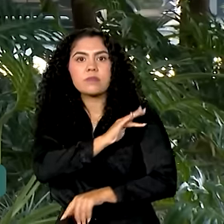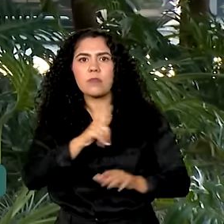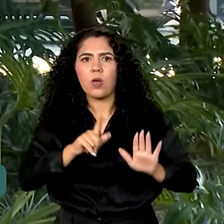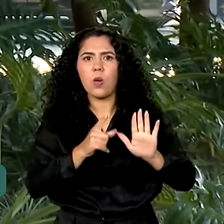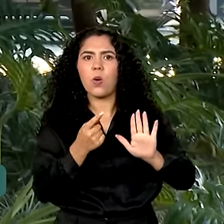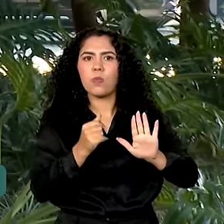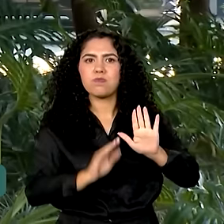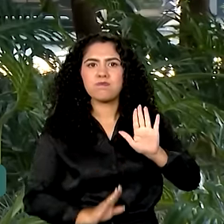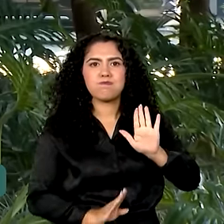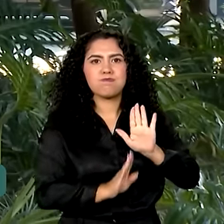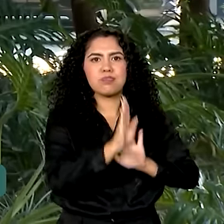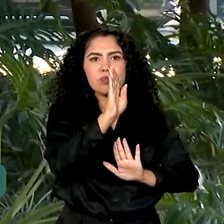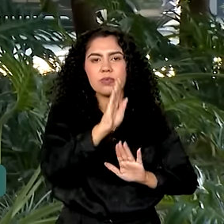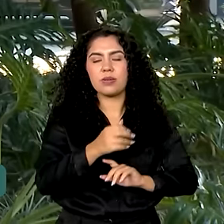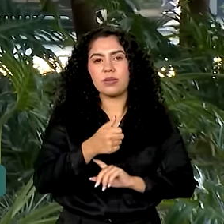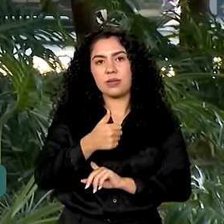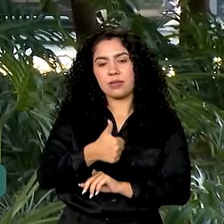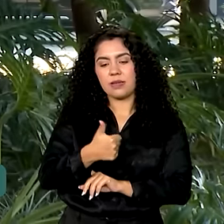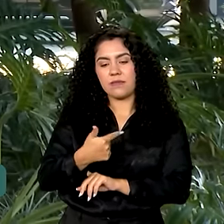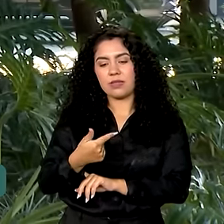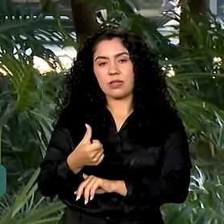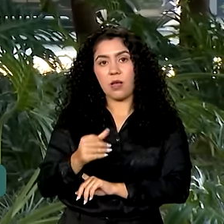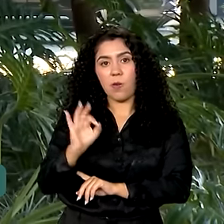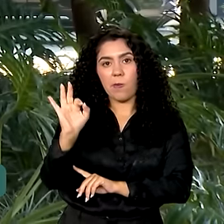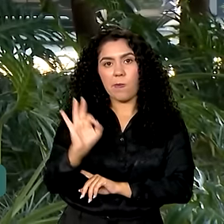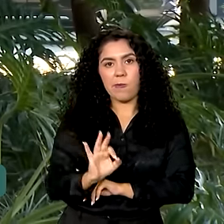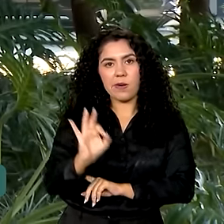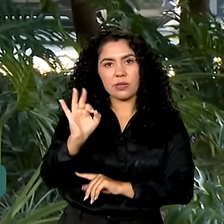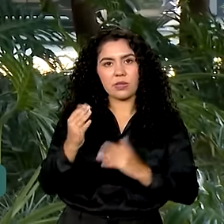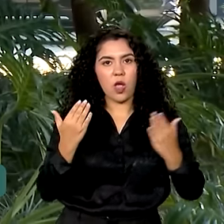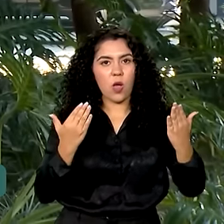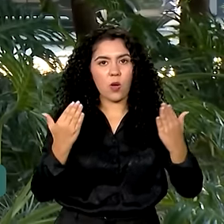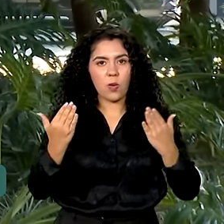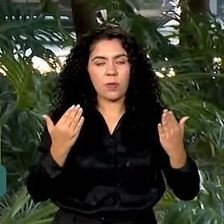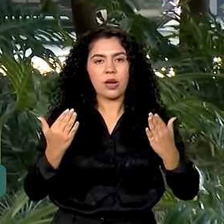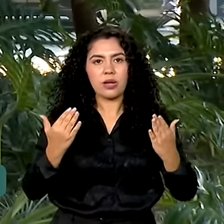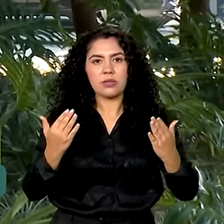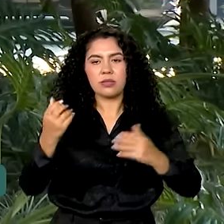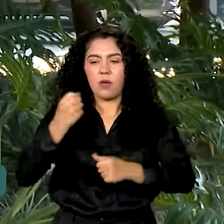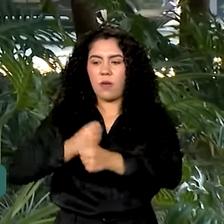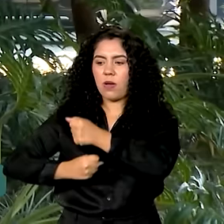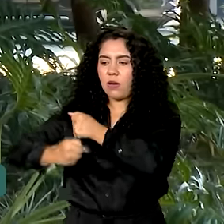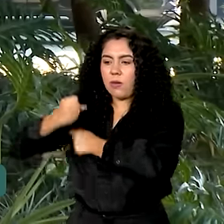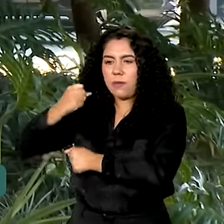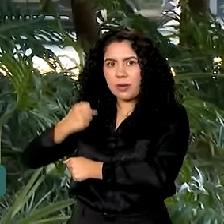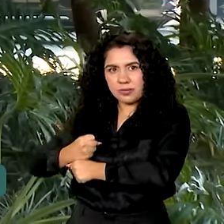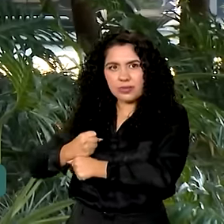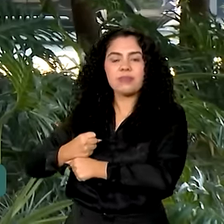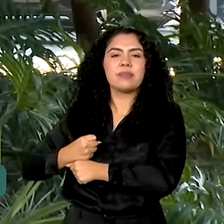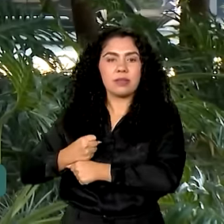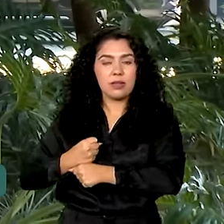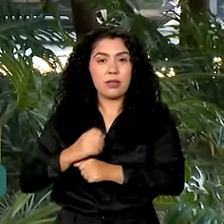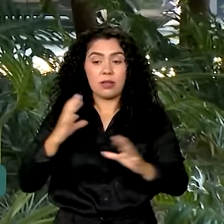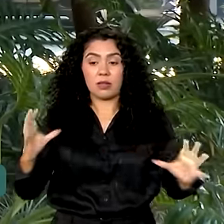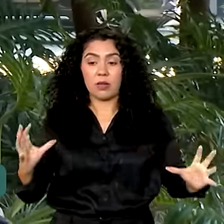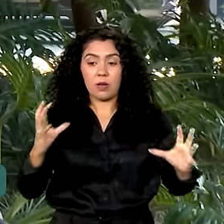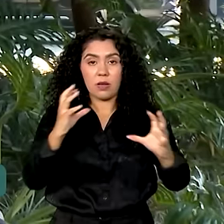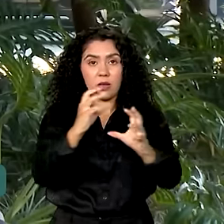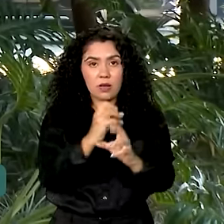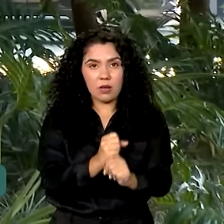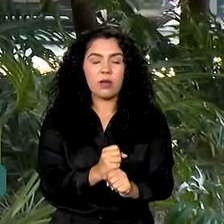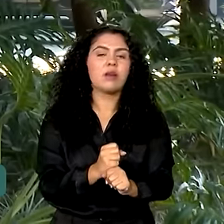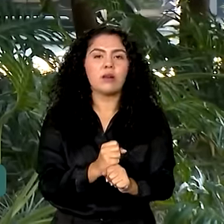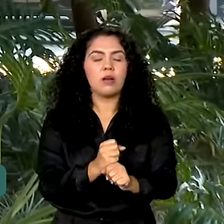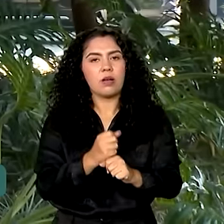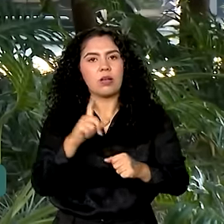126% neste ano em relação ao mesmo período do ano passado. No total, incluindo todas